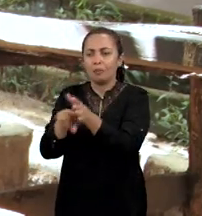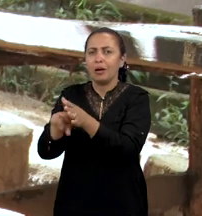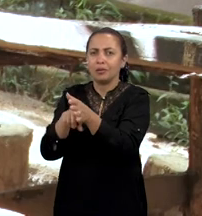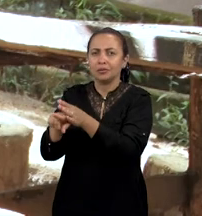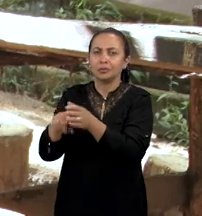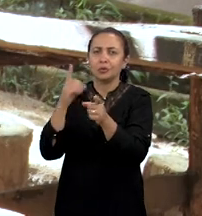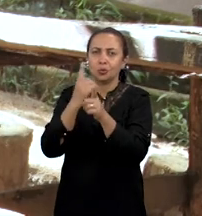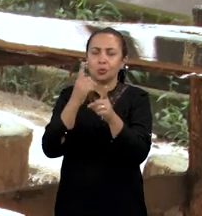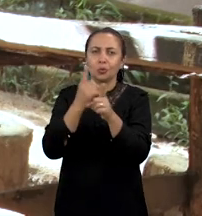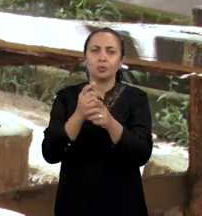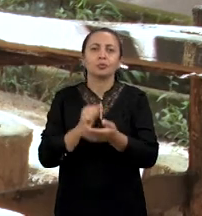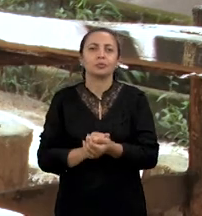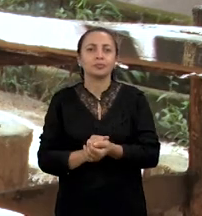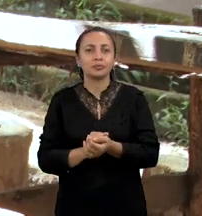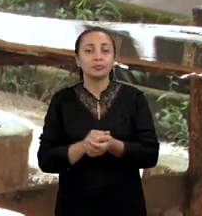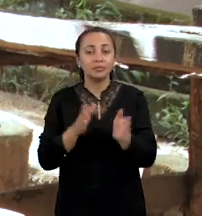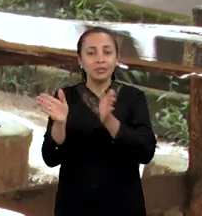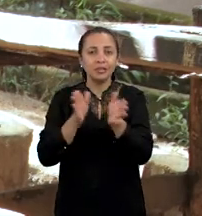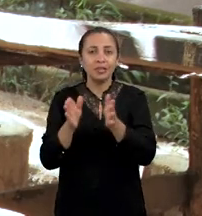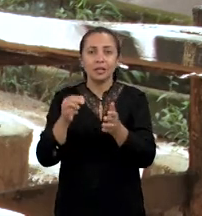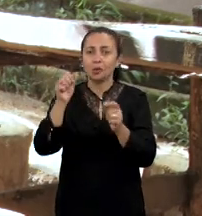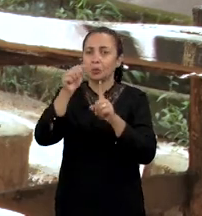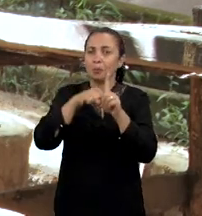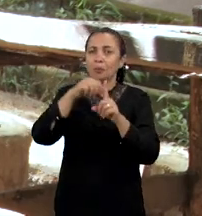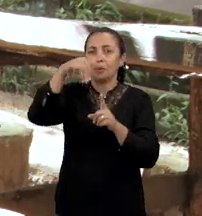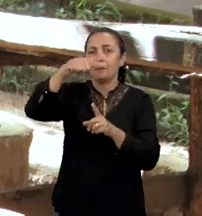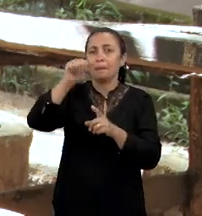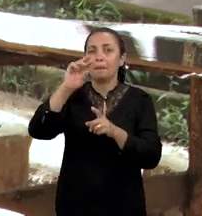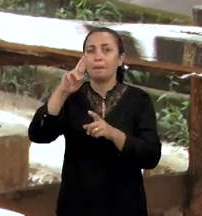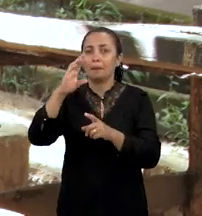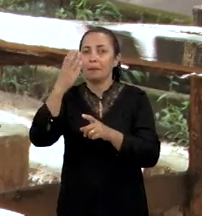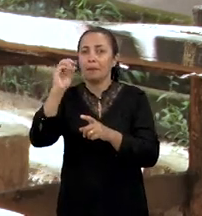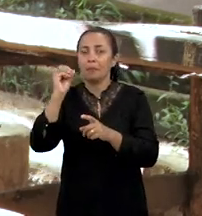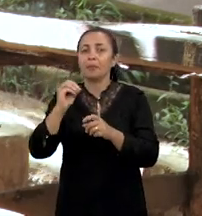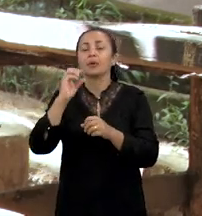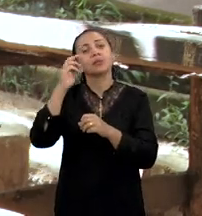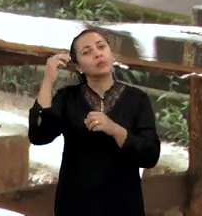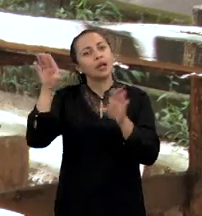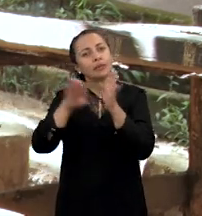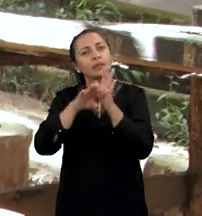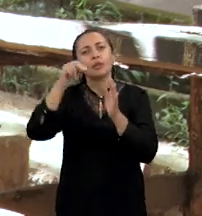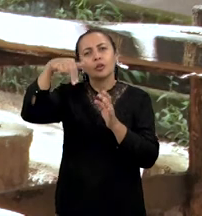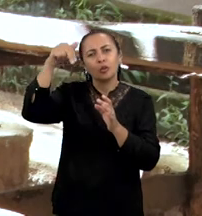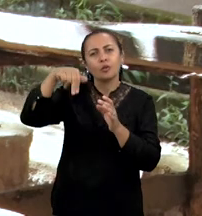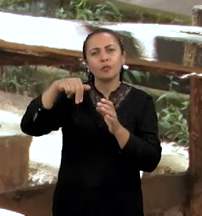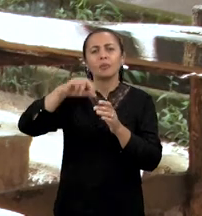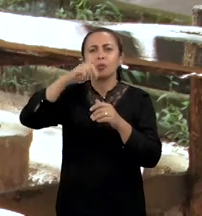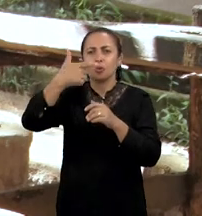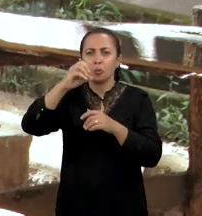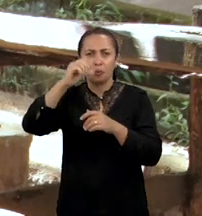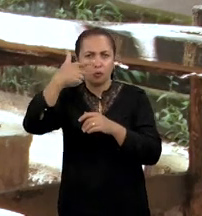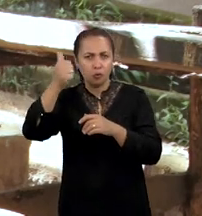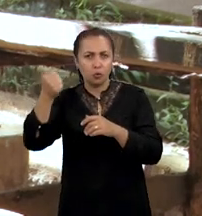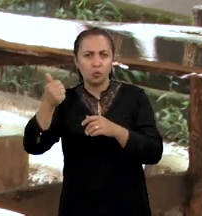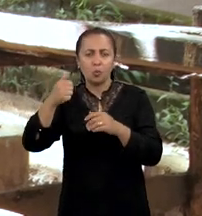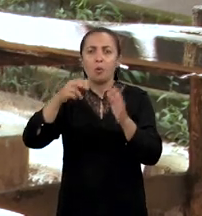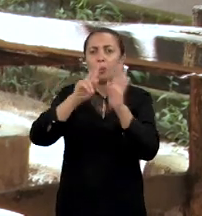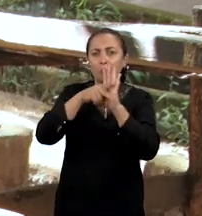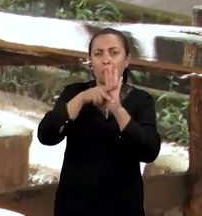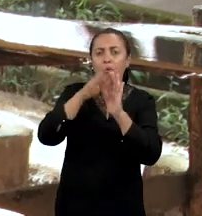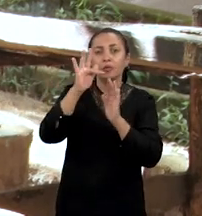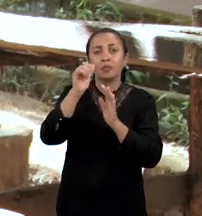Universidade Federal do Rio Grande do Norte. Entre março e novembro de 2021, o projeto Falésias